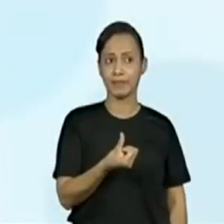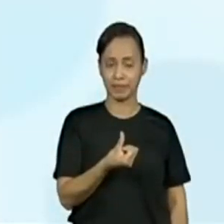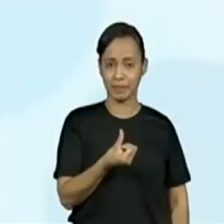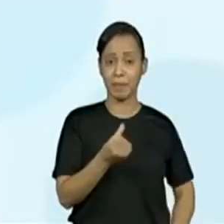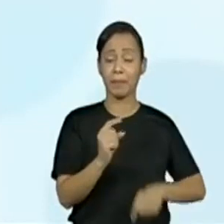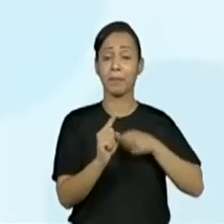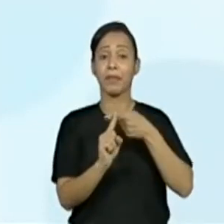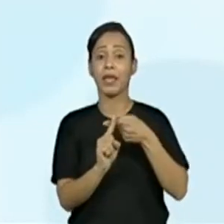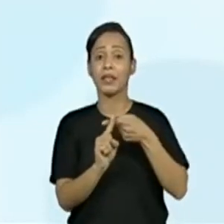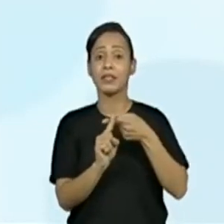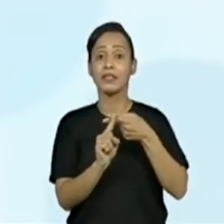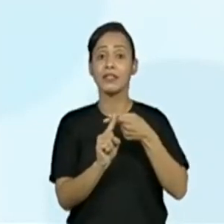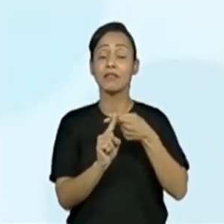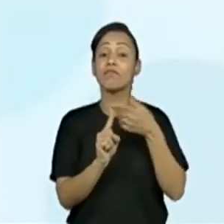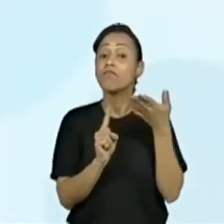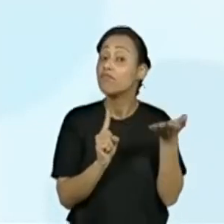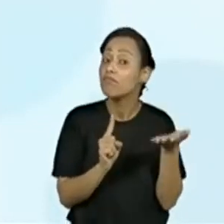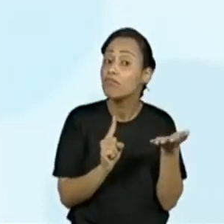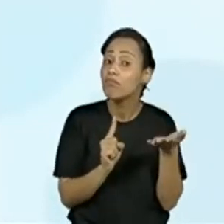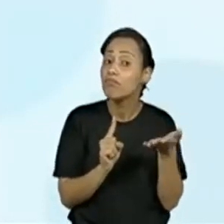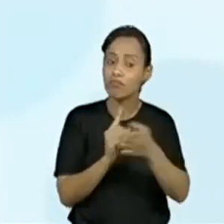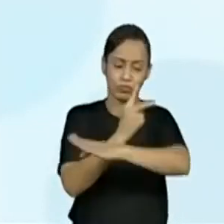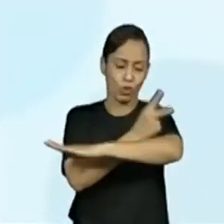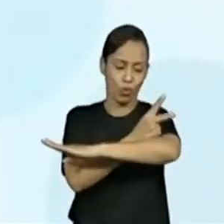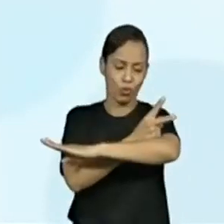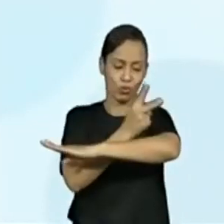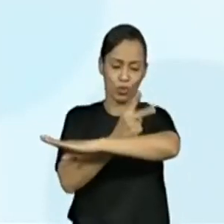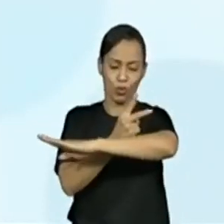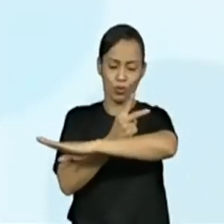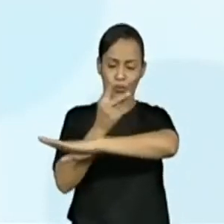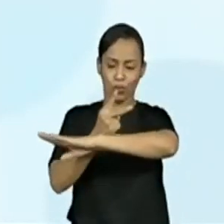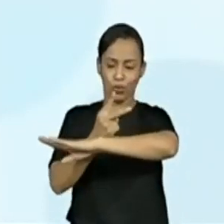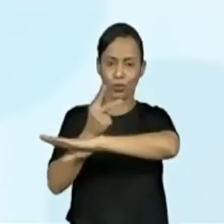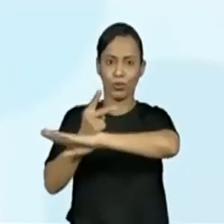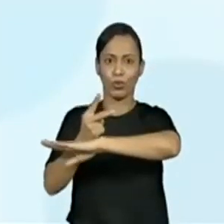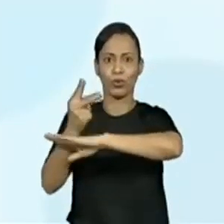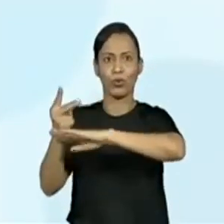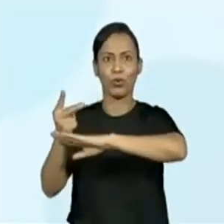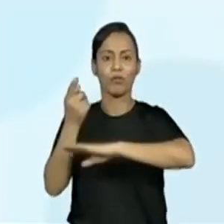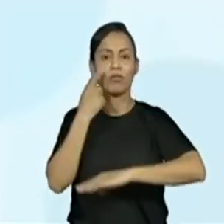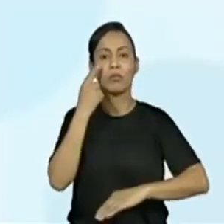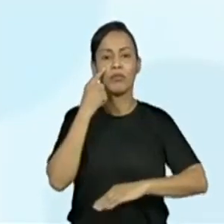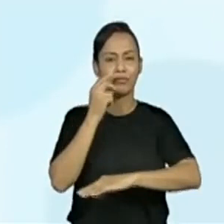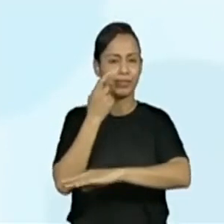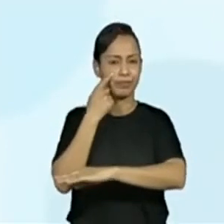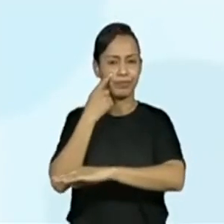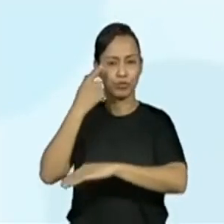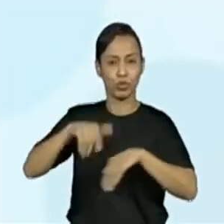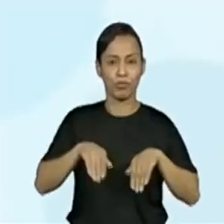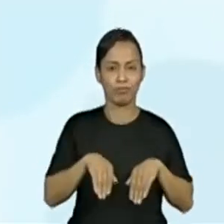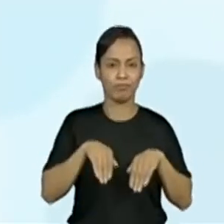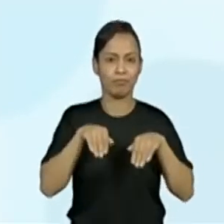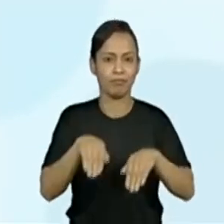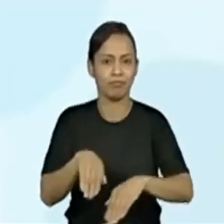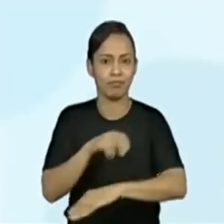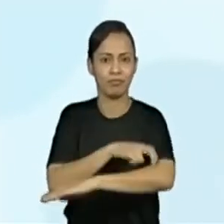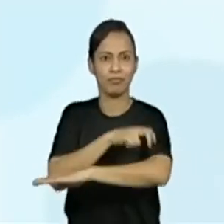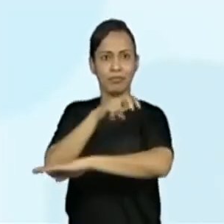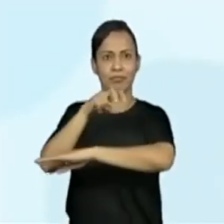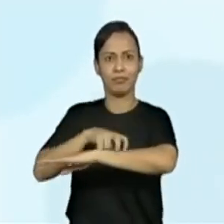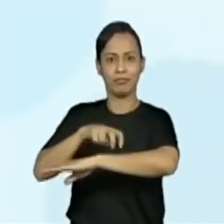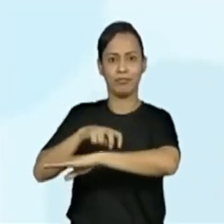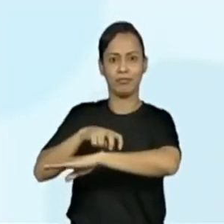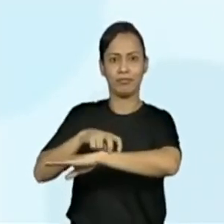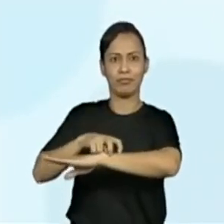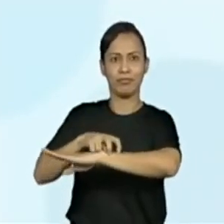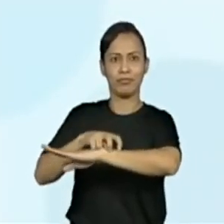6 mais... Nós acreditamos que ele está saltando de 2 em 2, mas a gente vai confirmar agora. Vamos lá. Olha só.